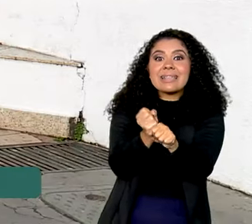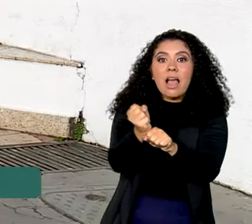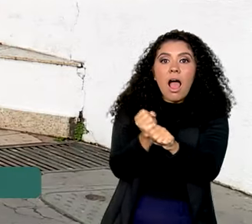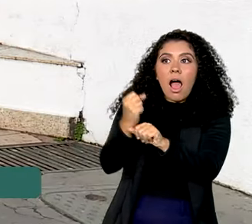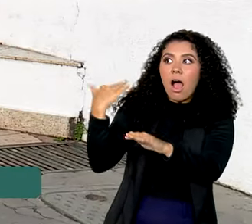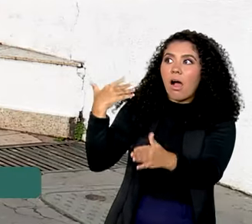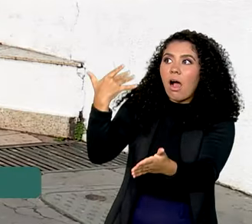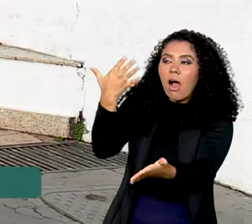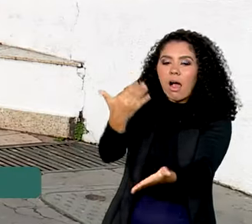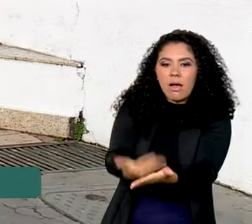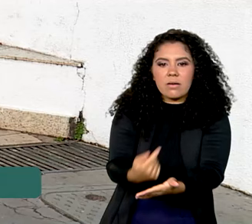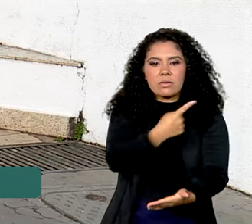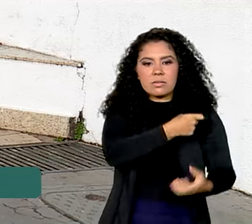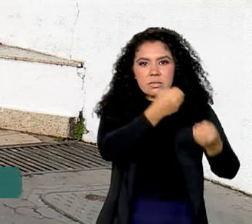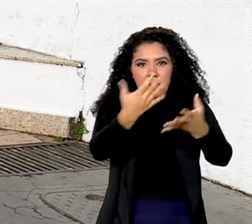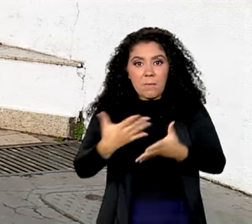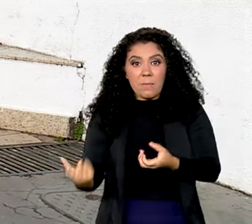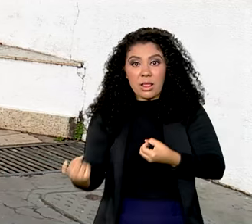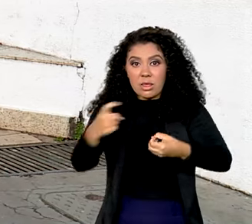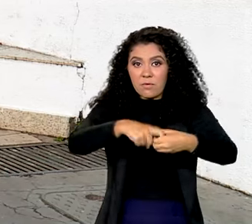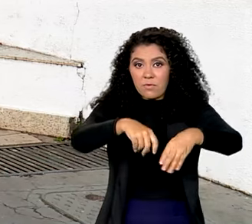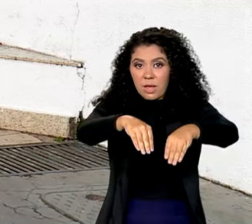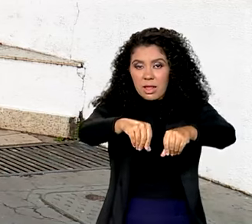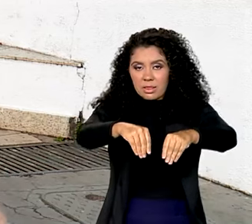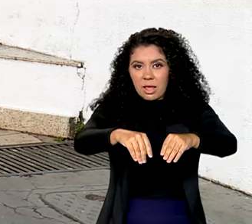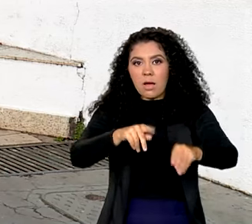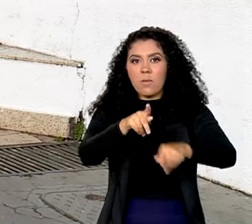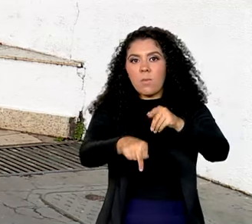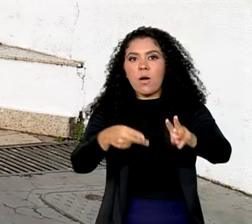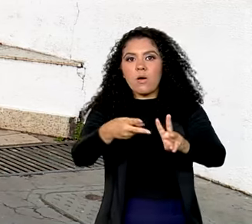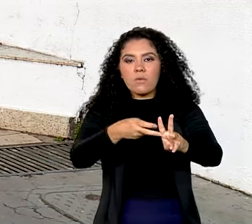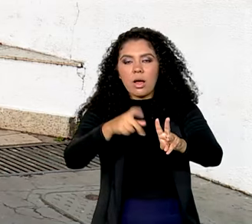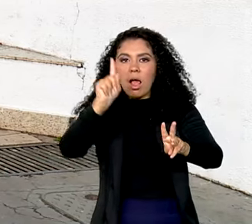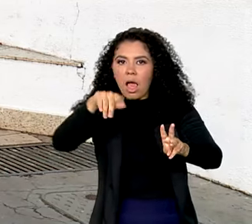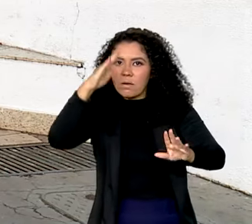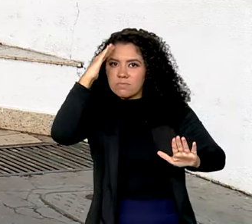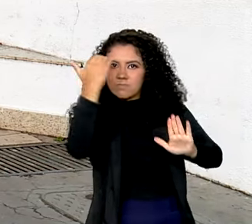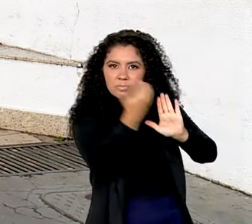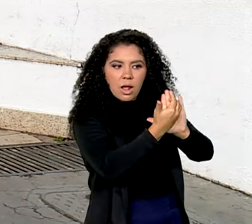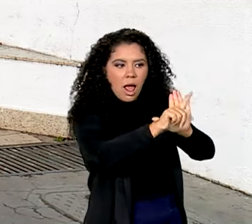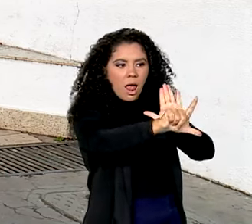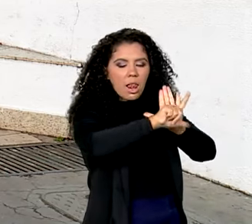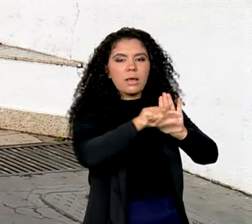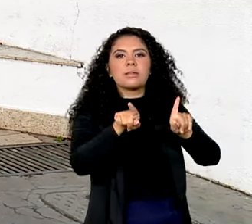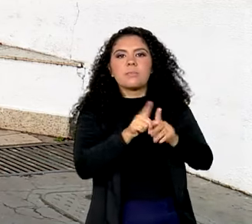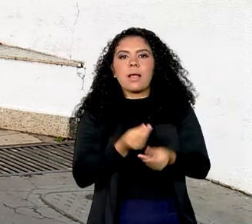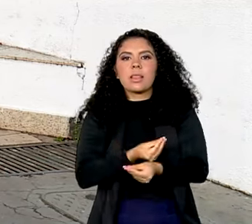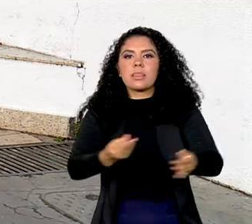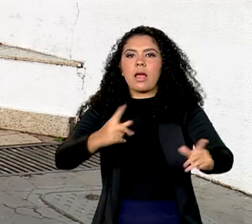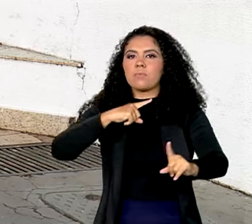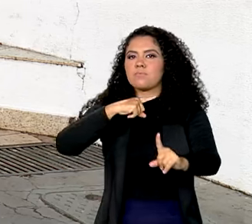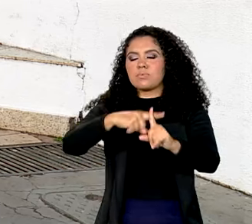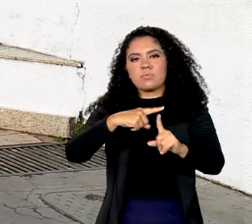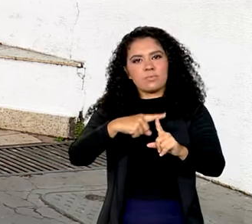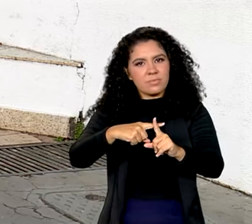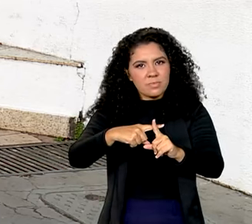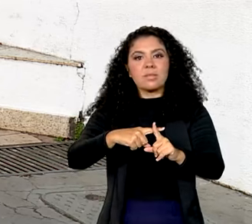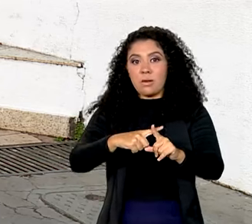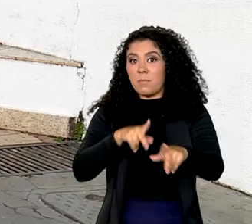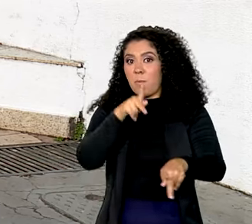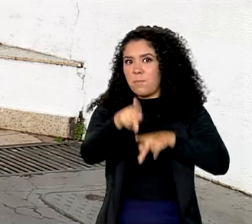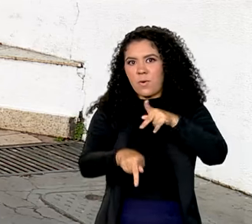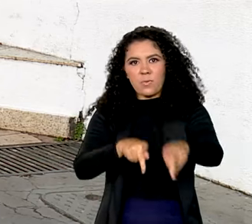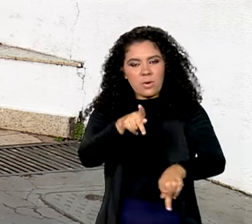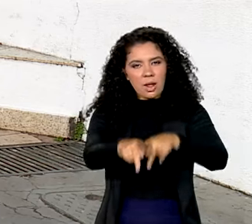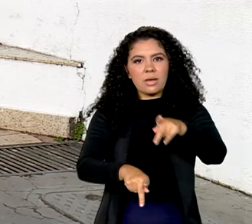A devolução de terras aos povos indígenas não cumpre apenas a lei, mas traz benefícios para toda a população, como